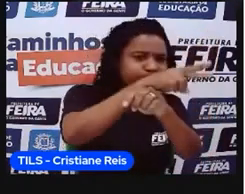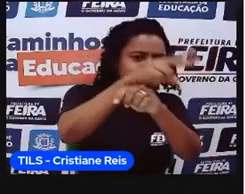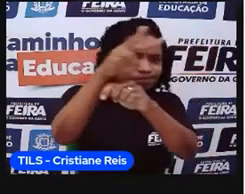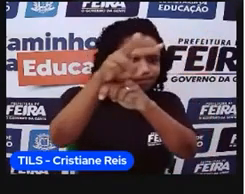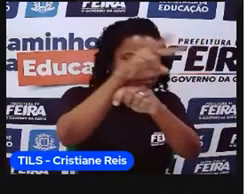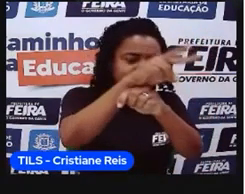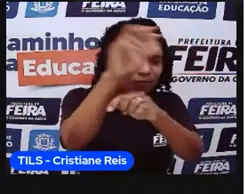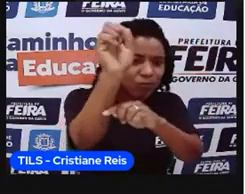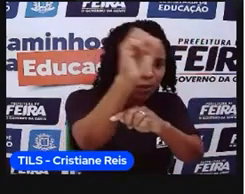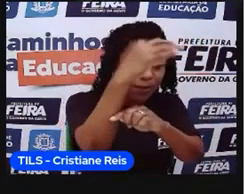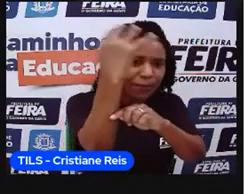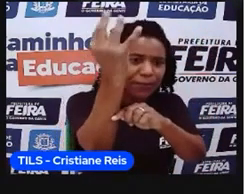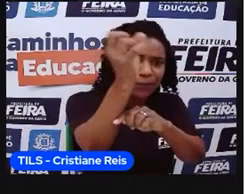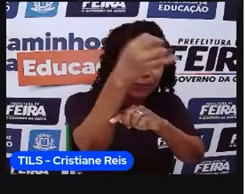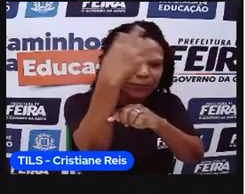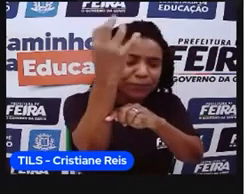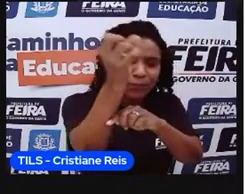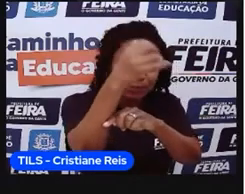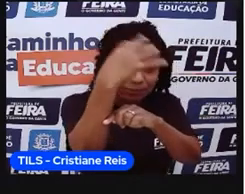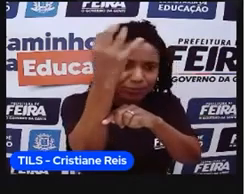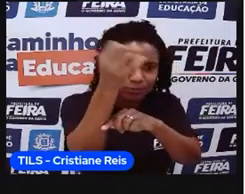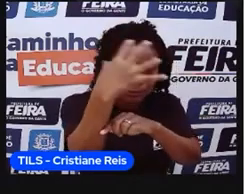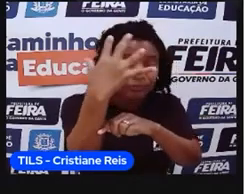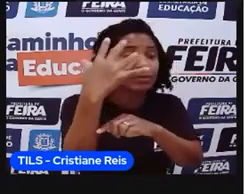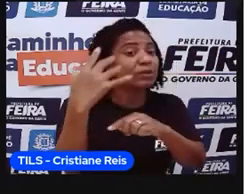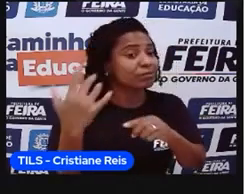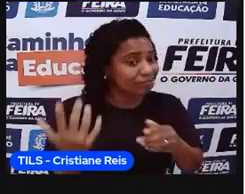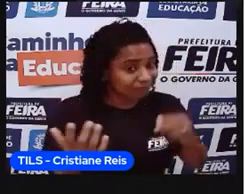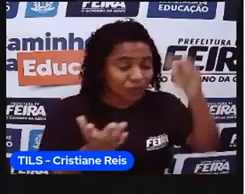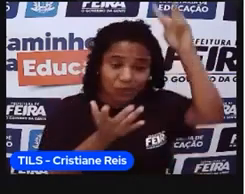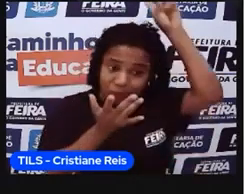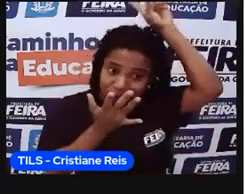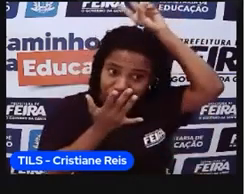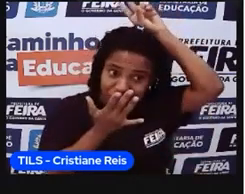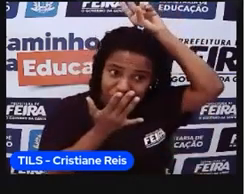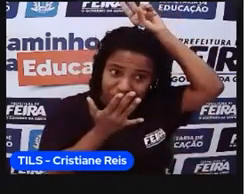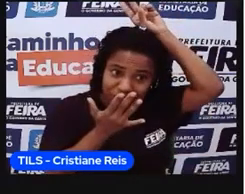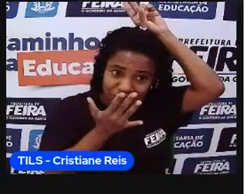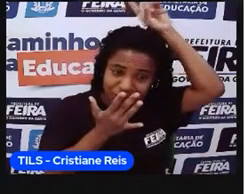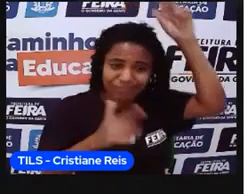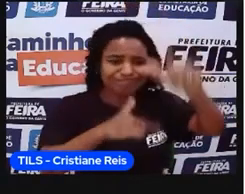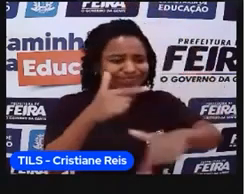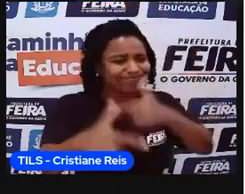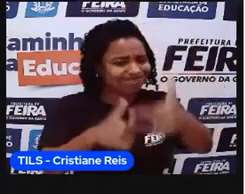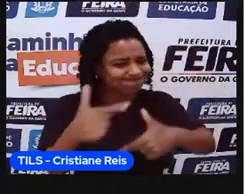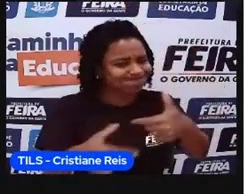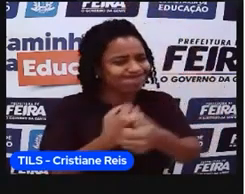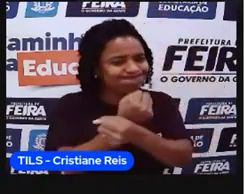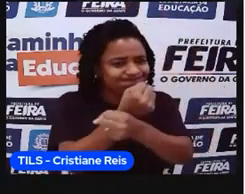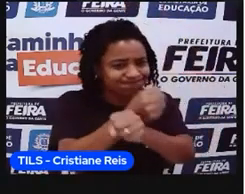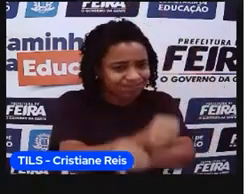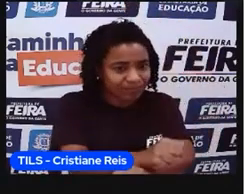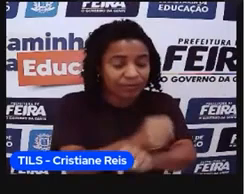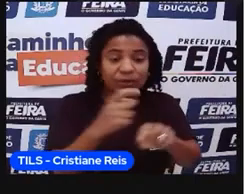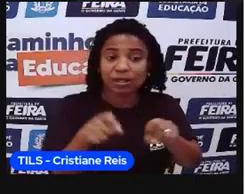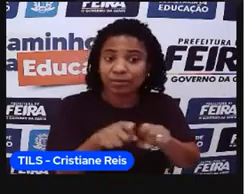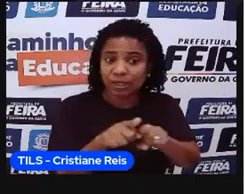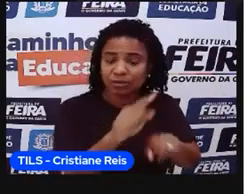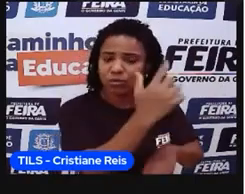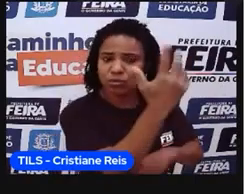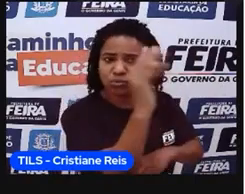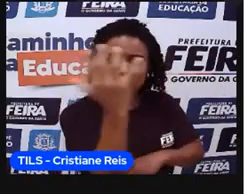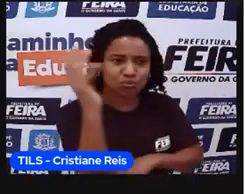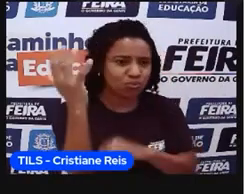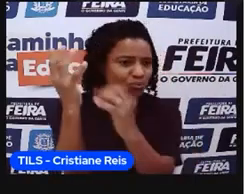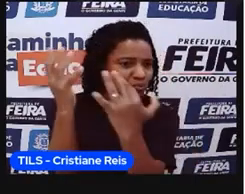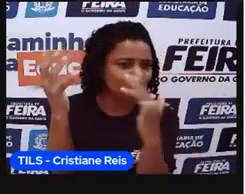além também de ajudar a favorecer uma atividade econômica do extrativismo vegetal, né, então nesse lugar aqui a gente